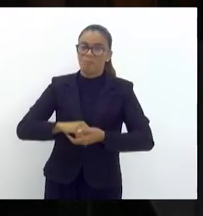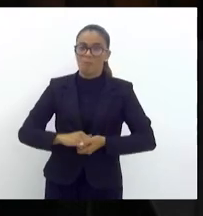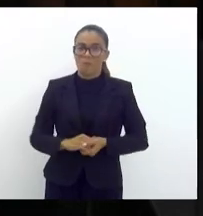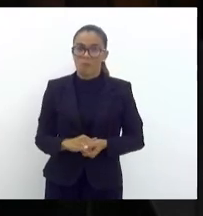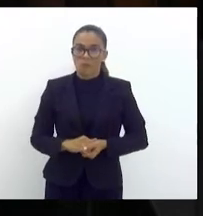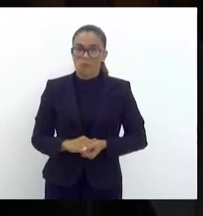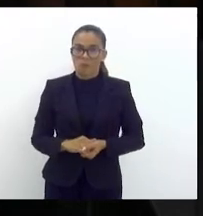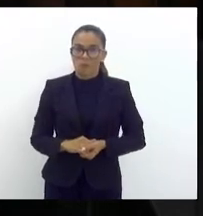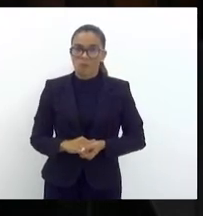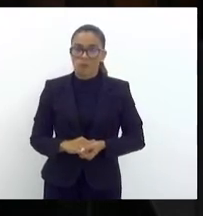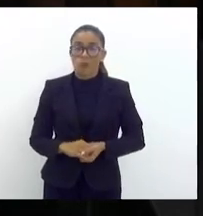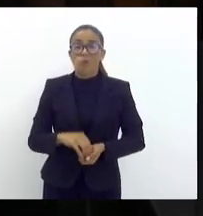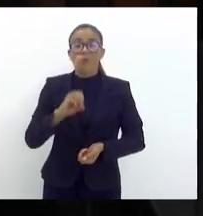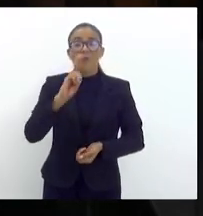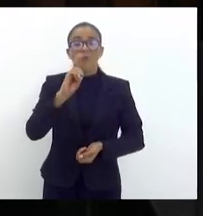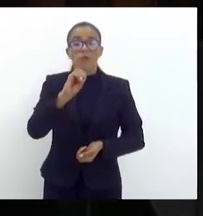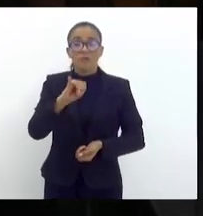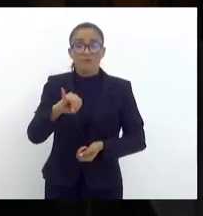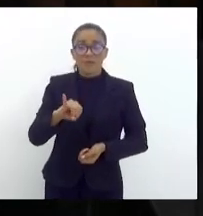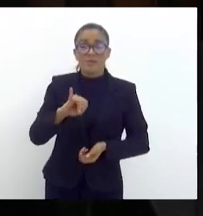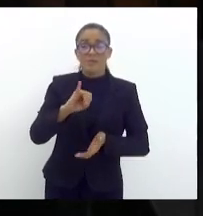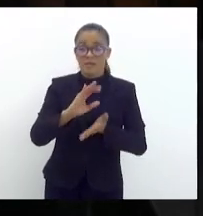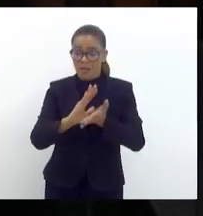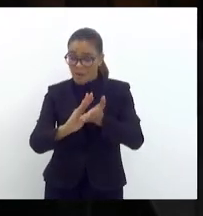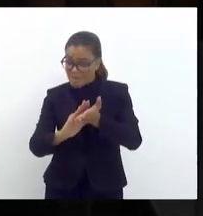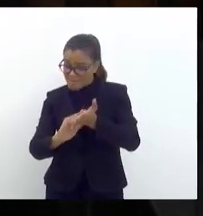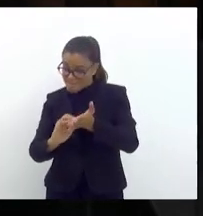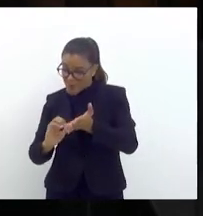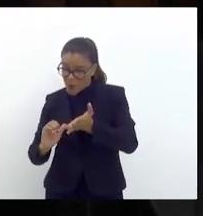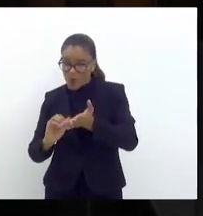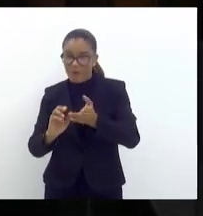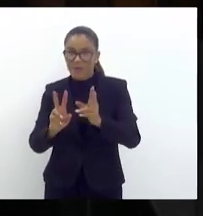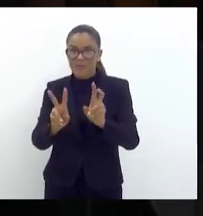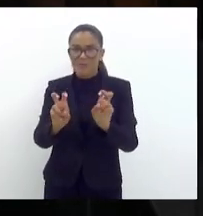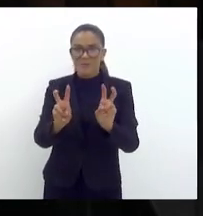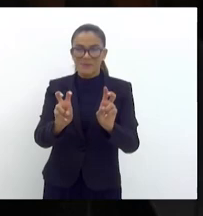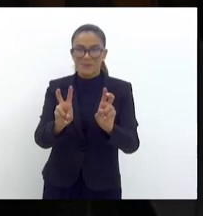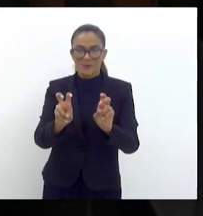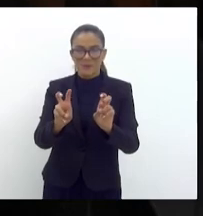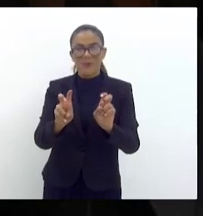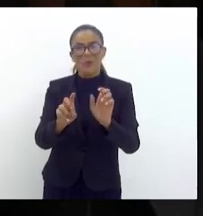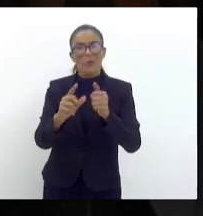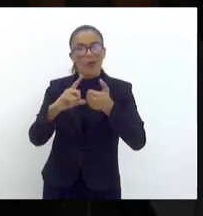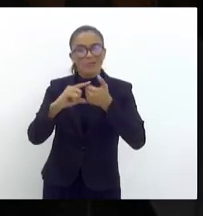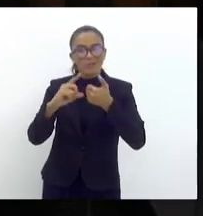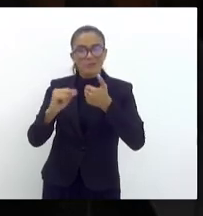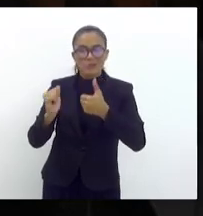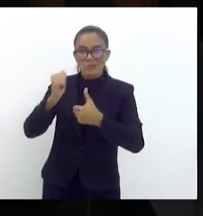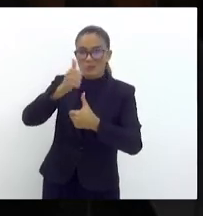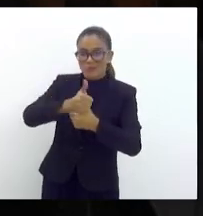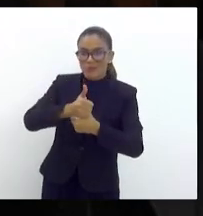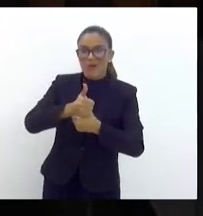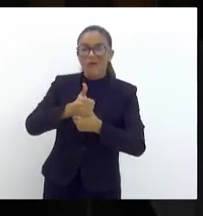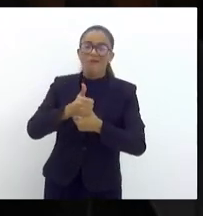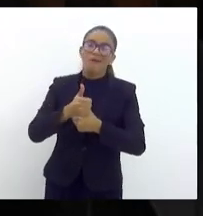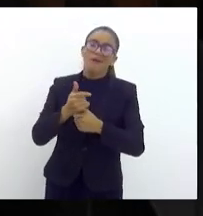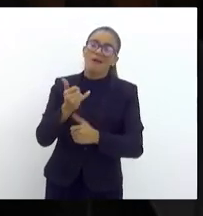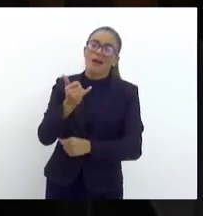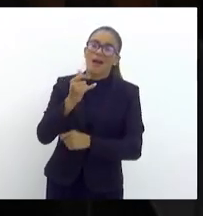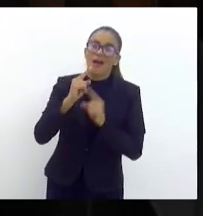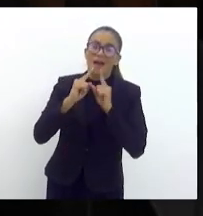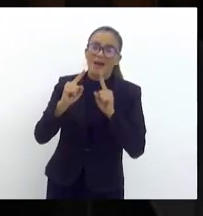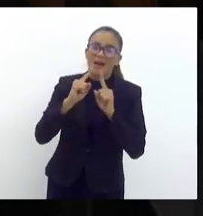Se subtraiu essa questão do substitutivo, alegando-se